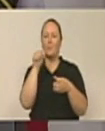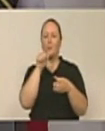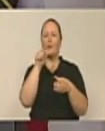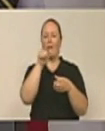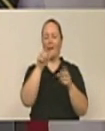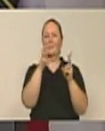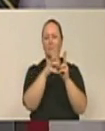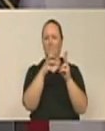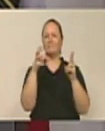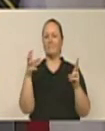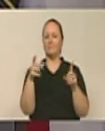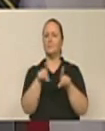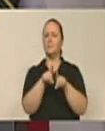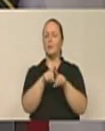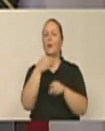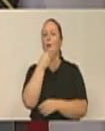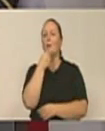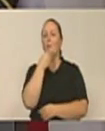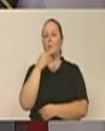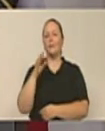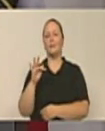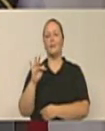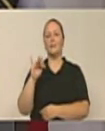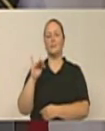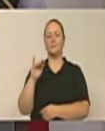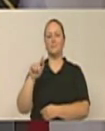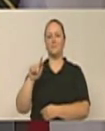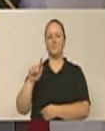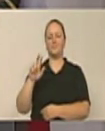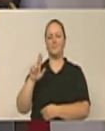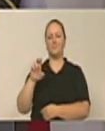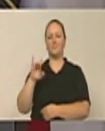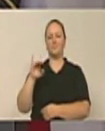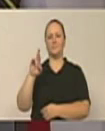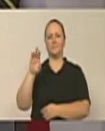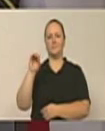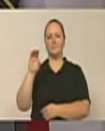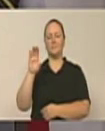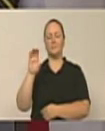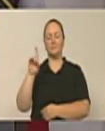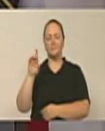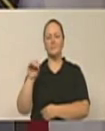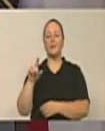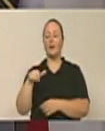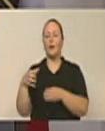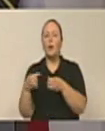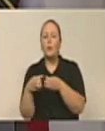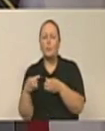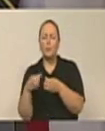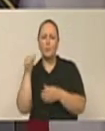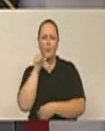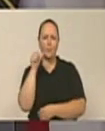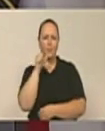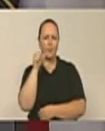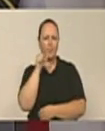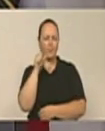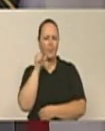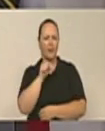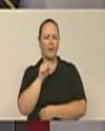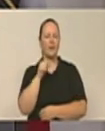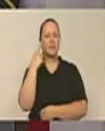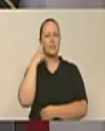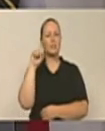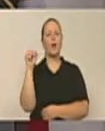o Sr. Figueiredo, que faz parte lá da Paróquia Santa Cruz, um grupo de mulheres lá da região da Velha, no próximo dia 8 de março,